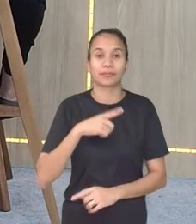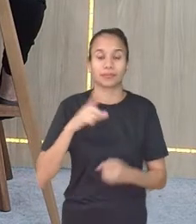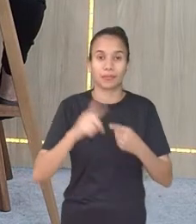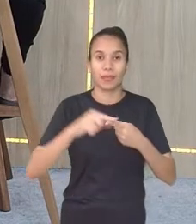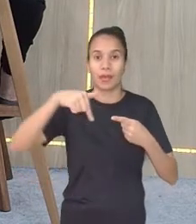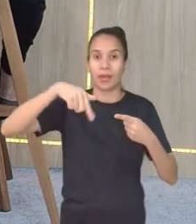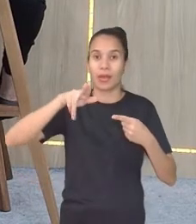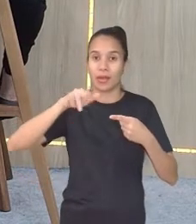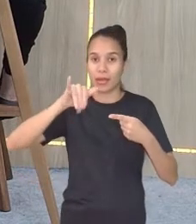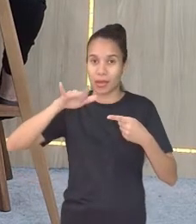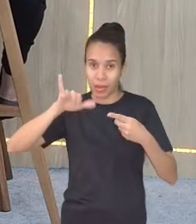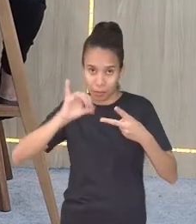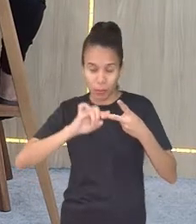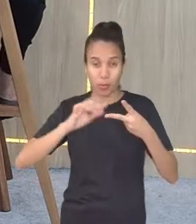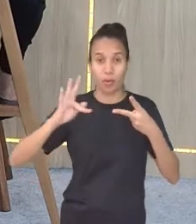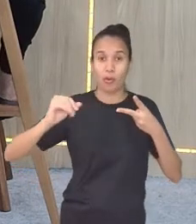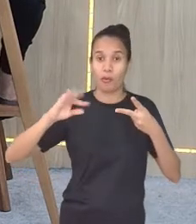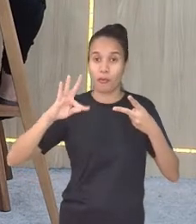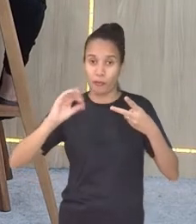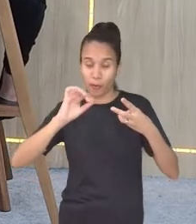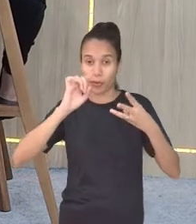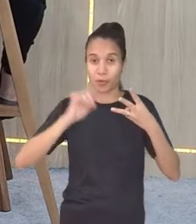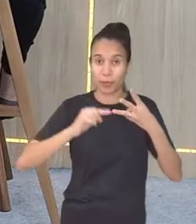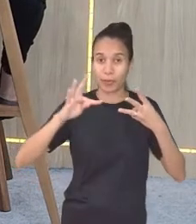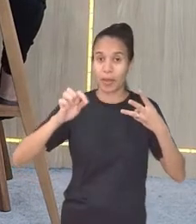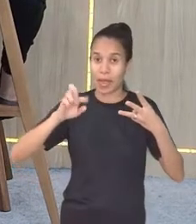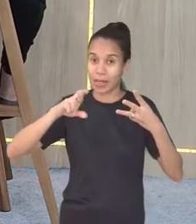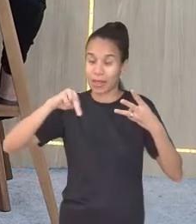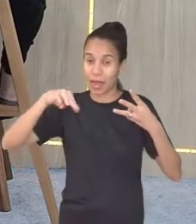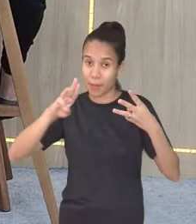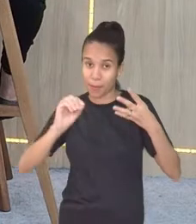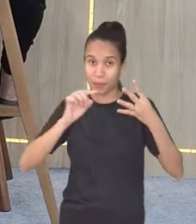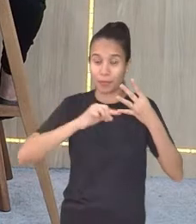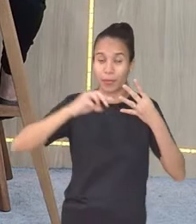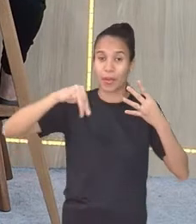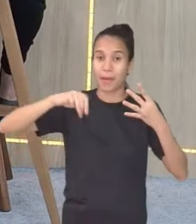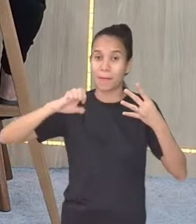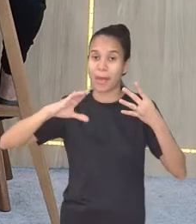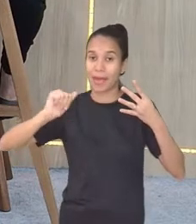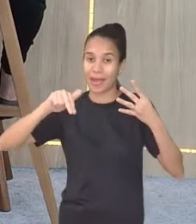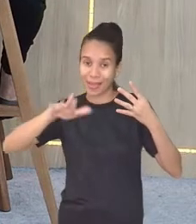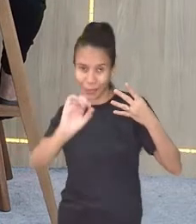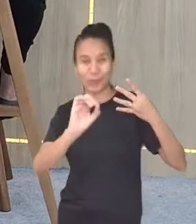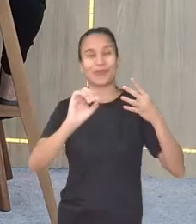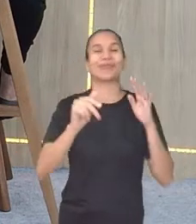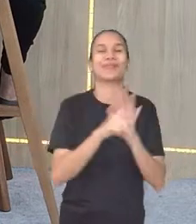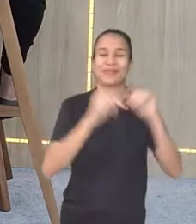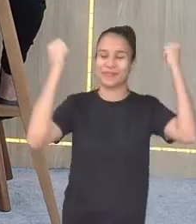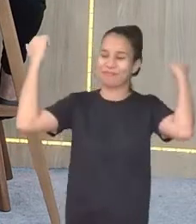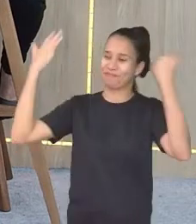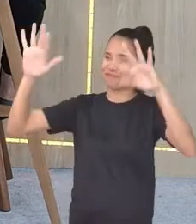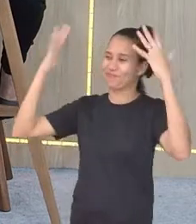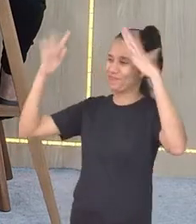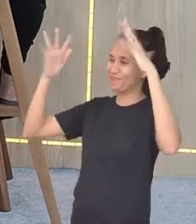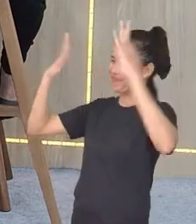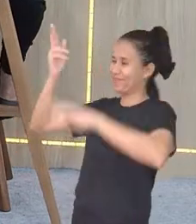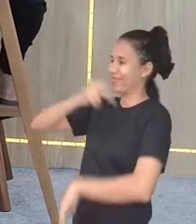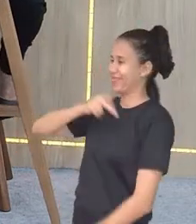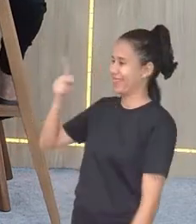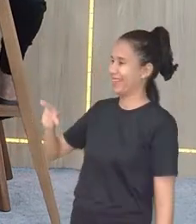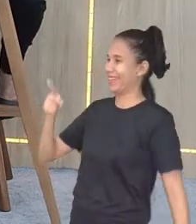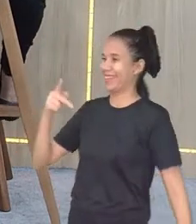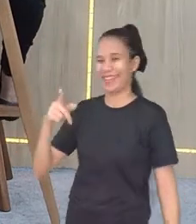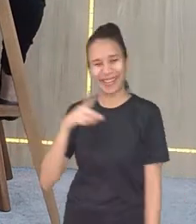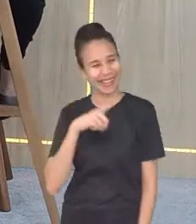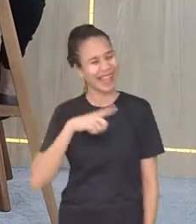-receptores, fotorreceptores, termo-receptores e mecanorreceptores. Parabéns, professora Cláudia.